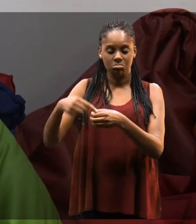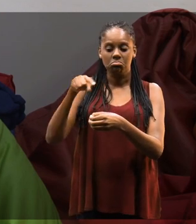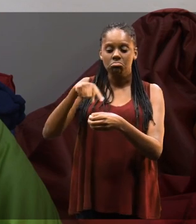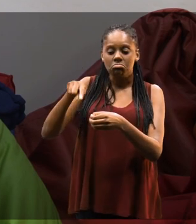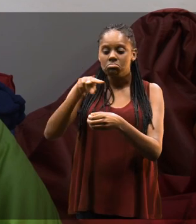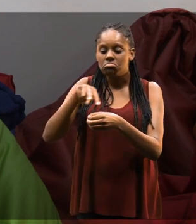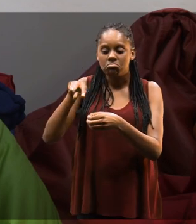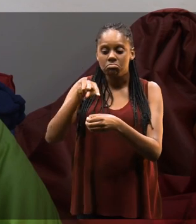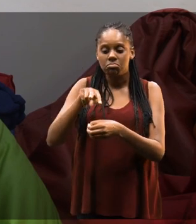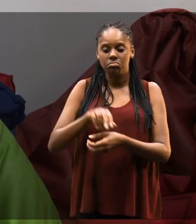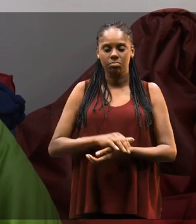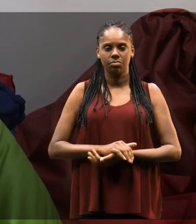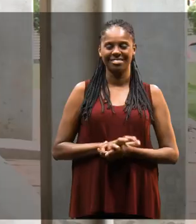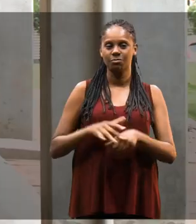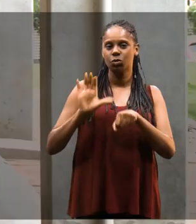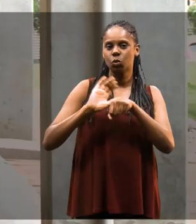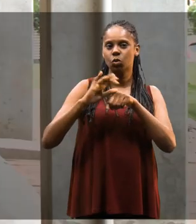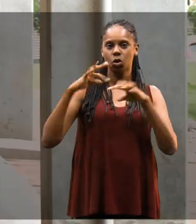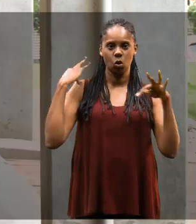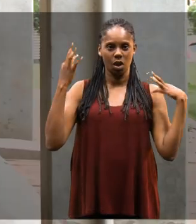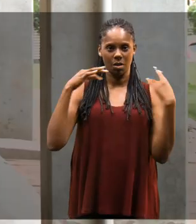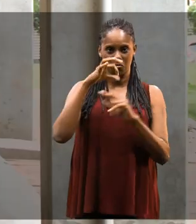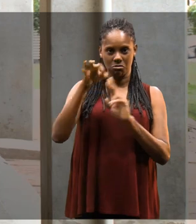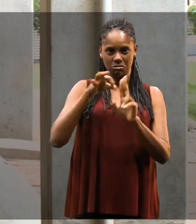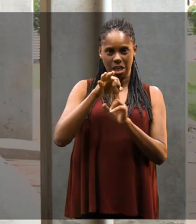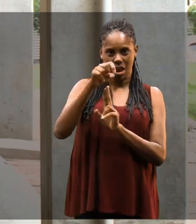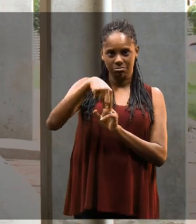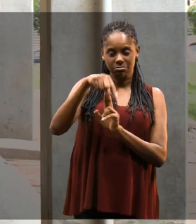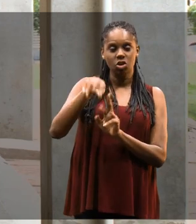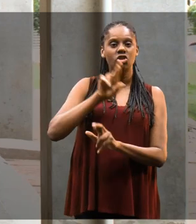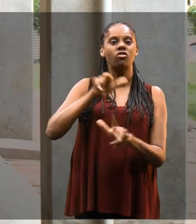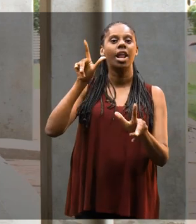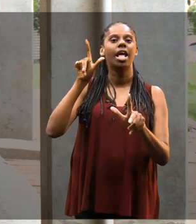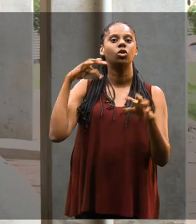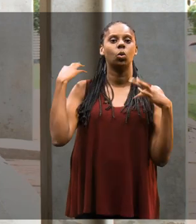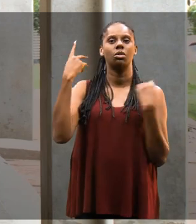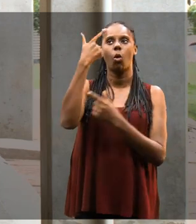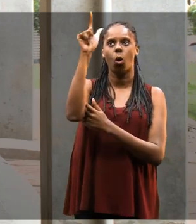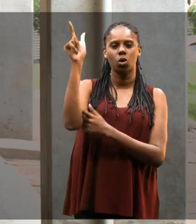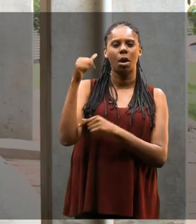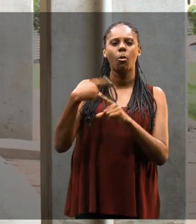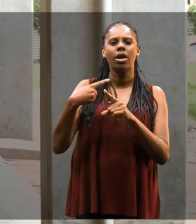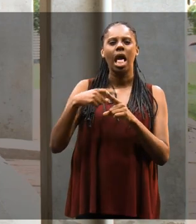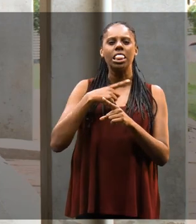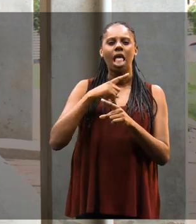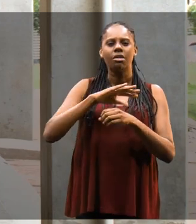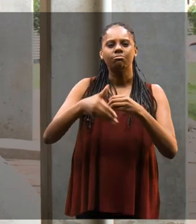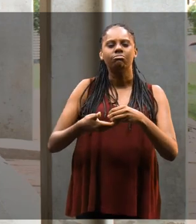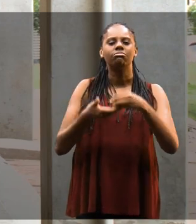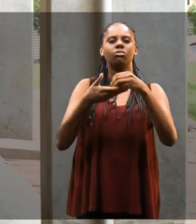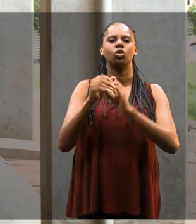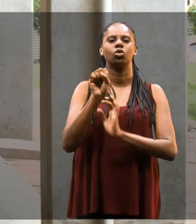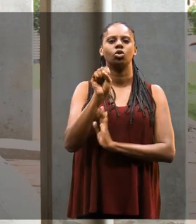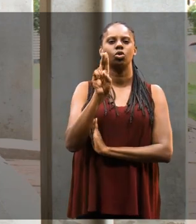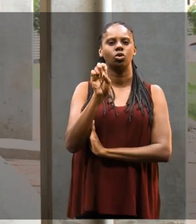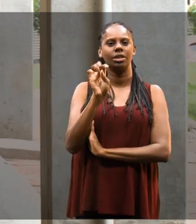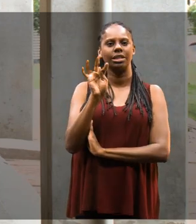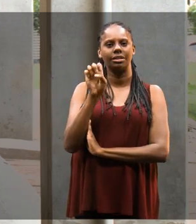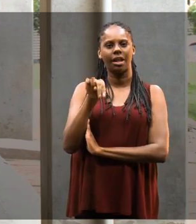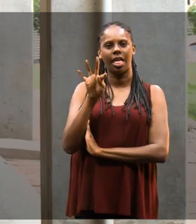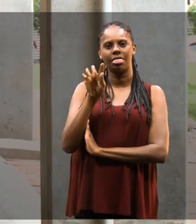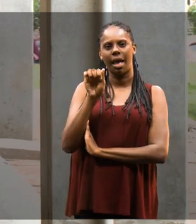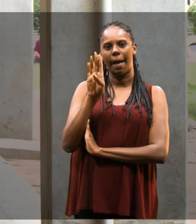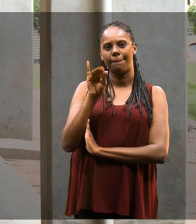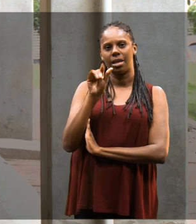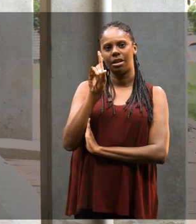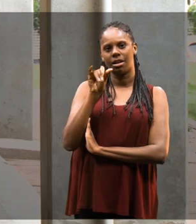iremos visitar. O curso de turismo da UFSCar é diferente de outros, porque ele engloba bastante a questão da sustentabilidade. Então,